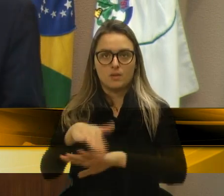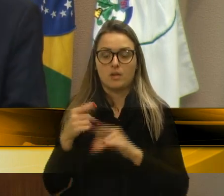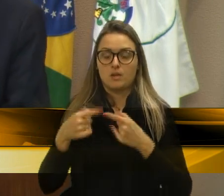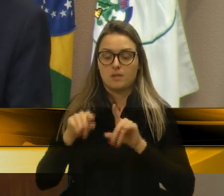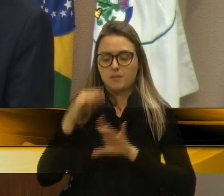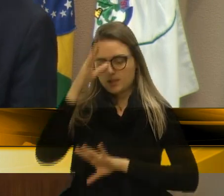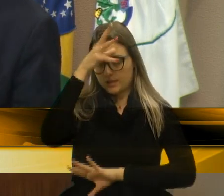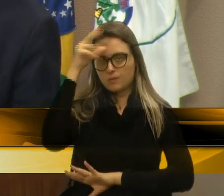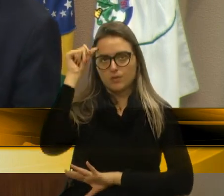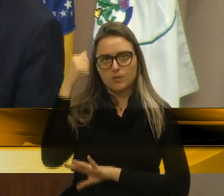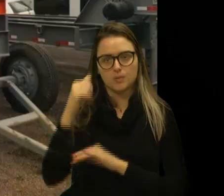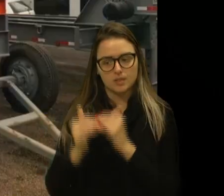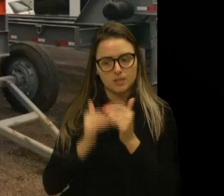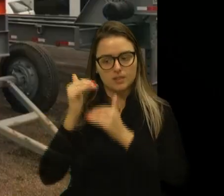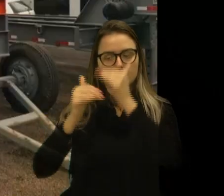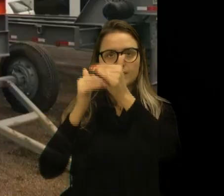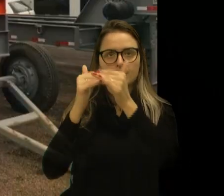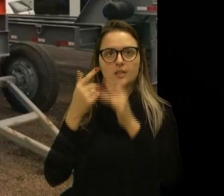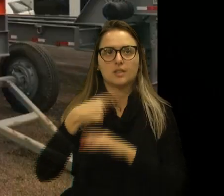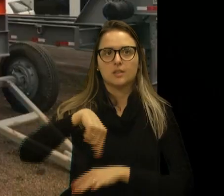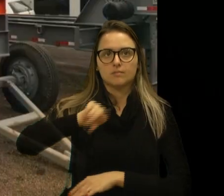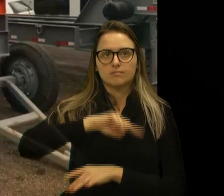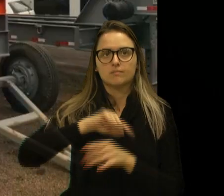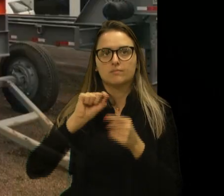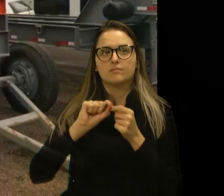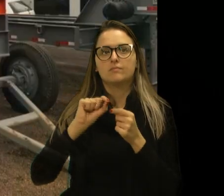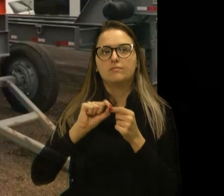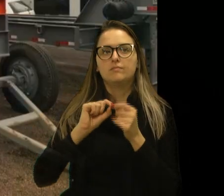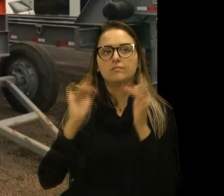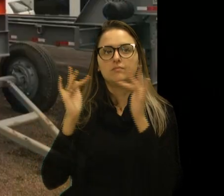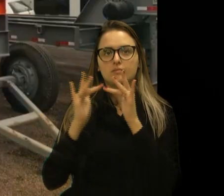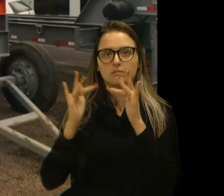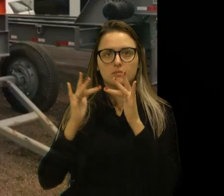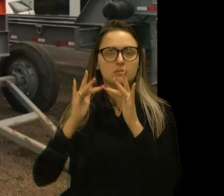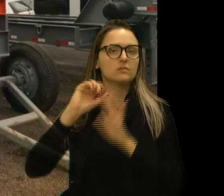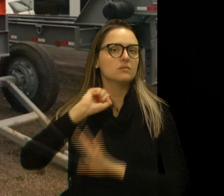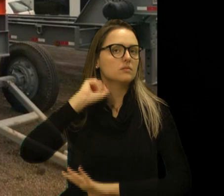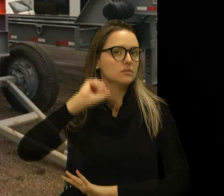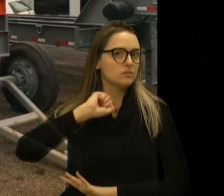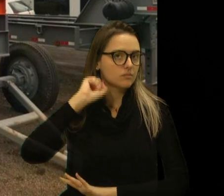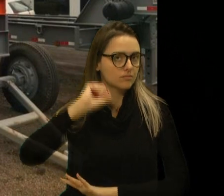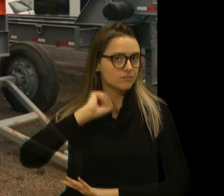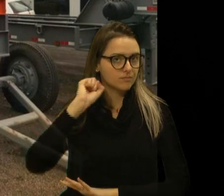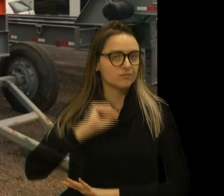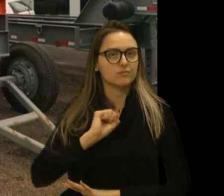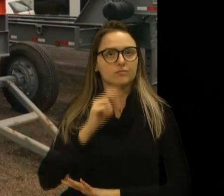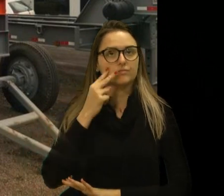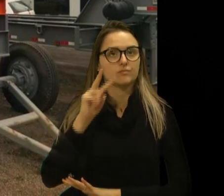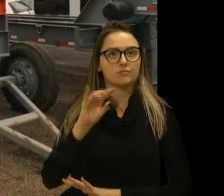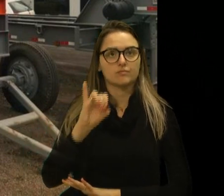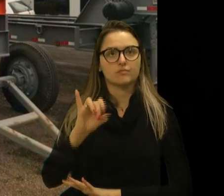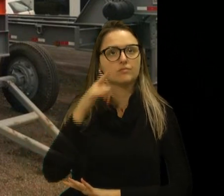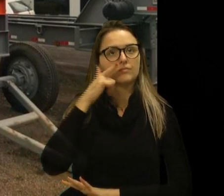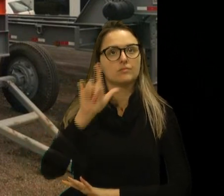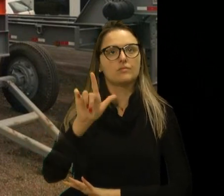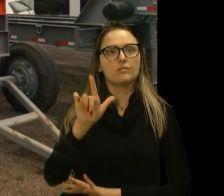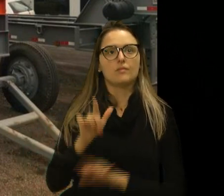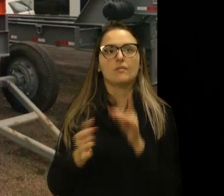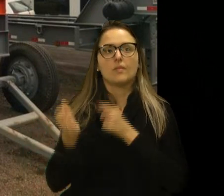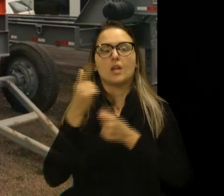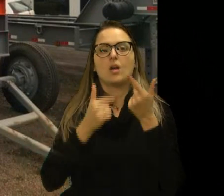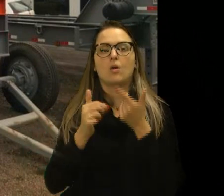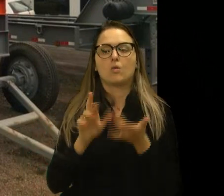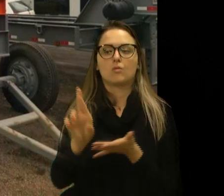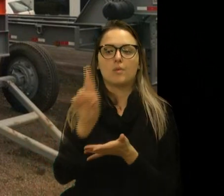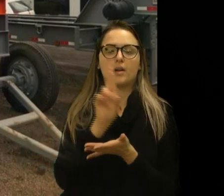vamos entrando em contato, vereador Kiko, com o nosso senador, inclusive, e vezes que a gente consegue alguma coisa lá de cima,